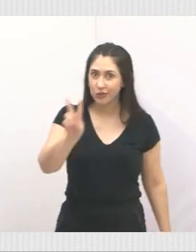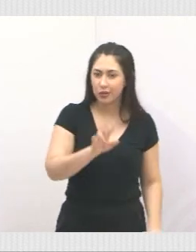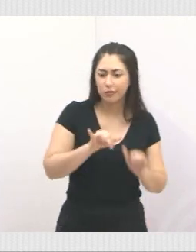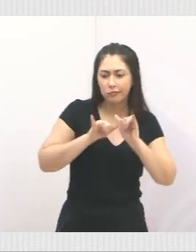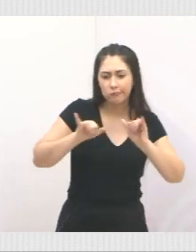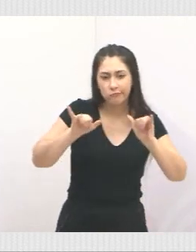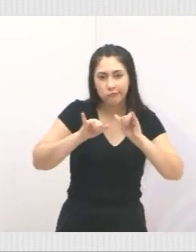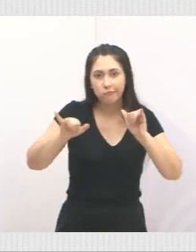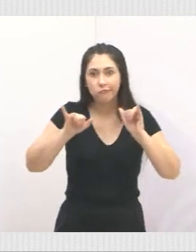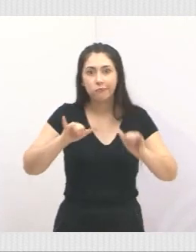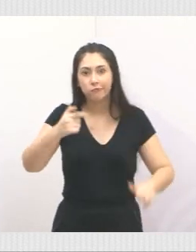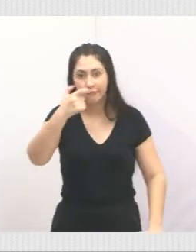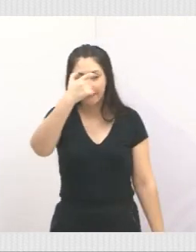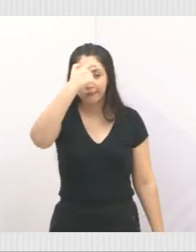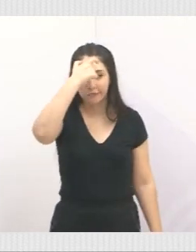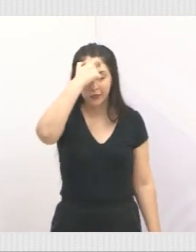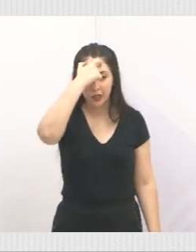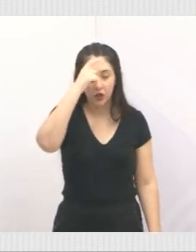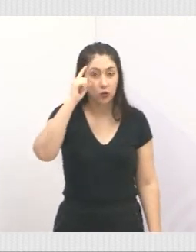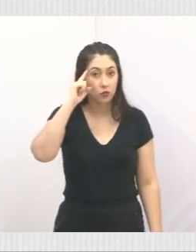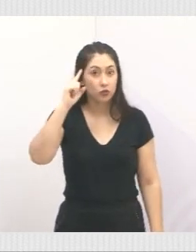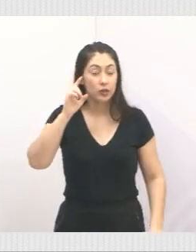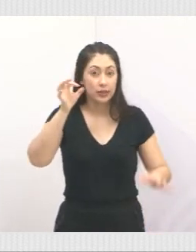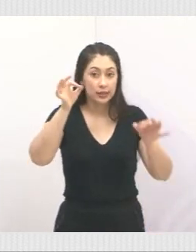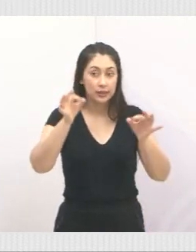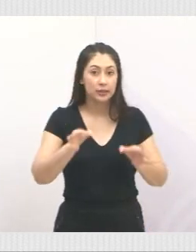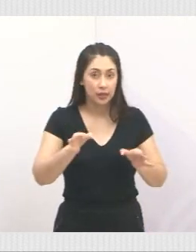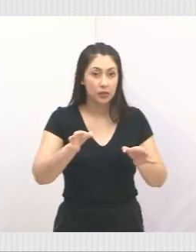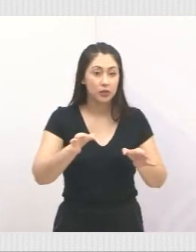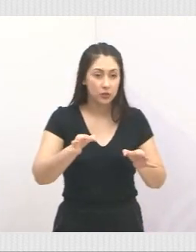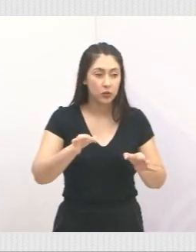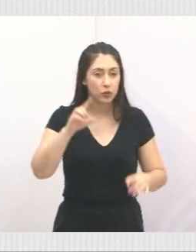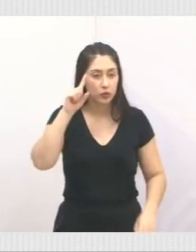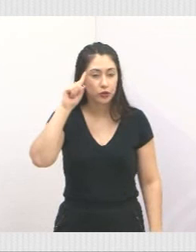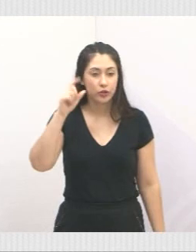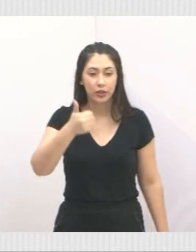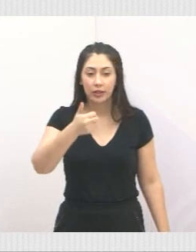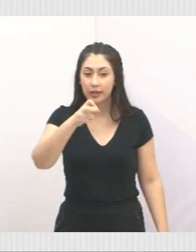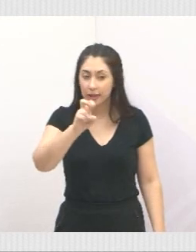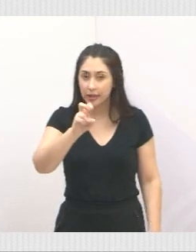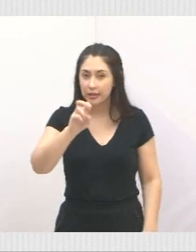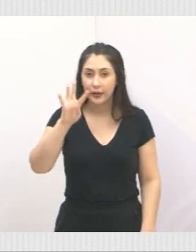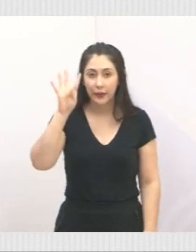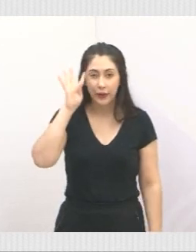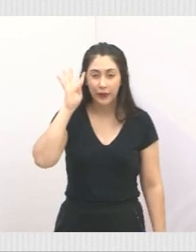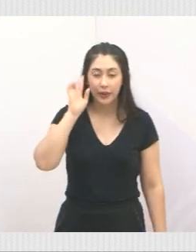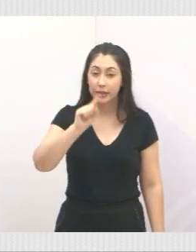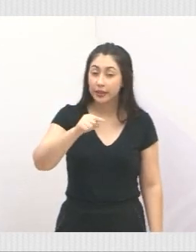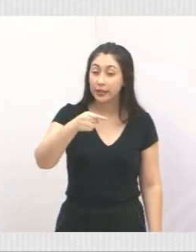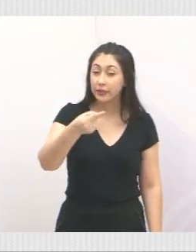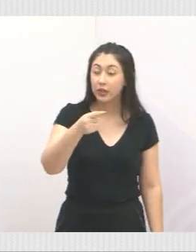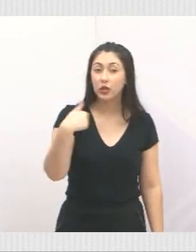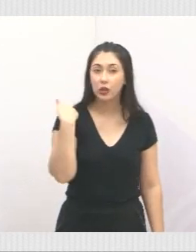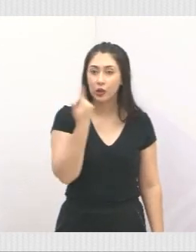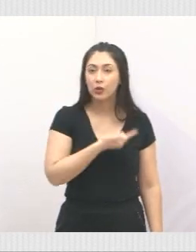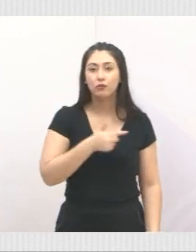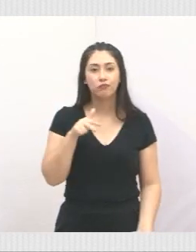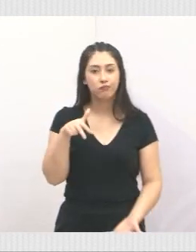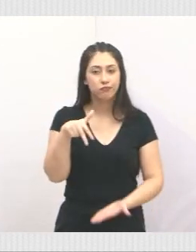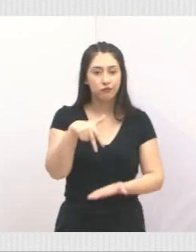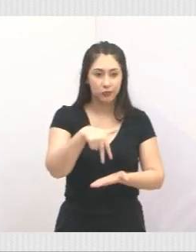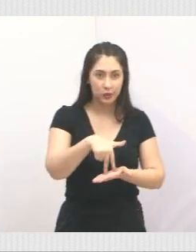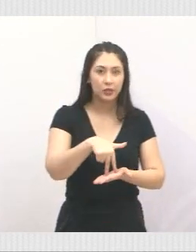O dia específico nacional é o dia 15, que é a quarta-feira que vem. Estaremos aqui.